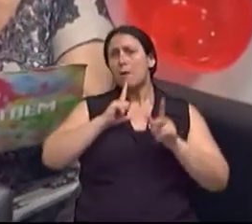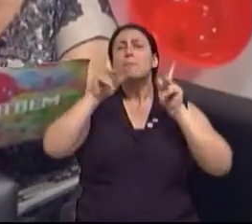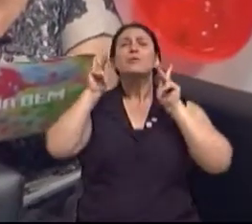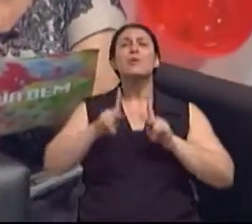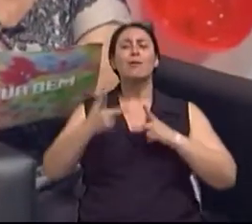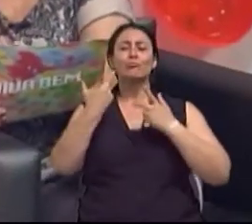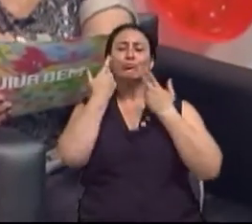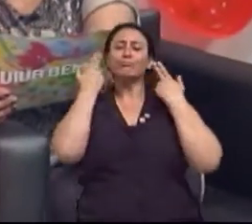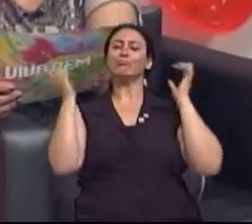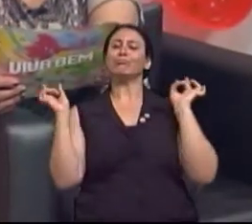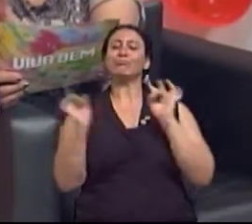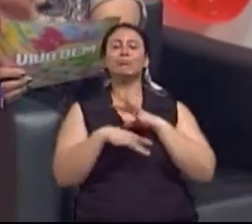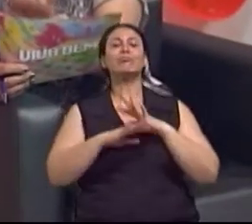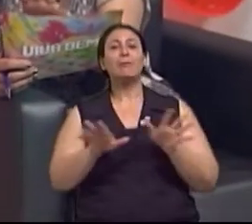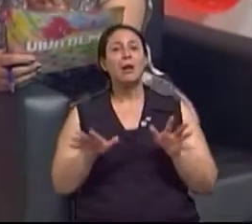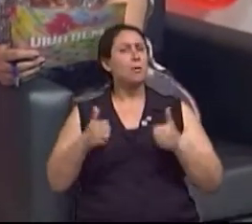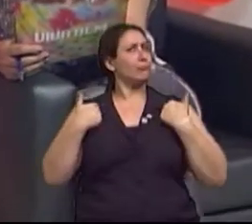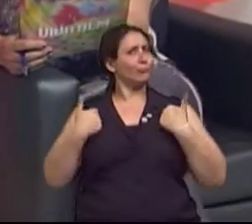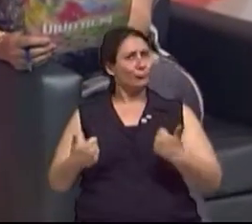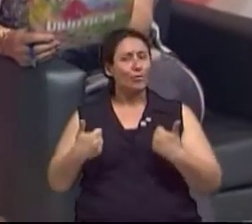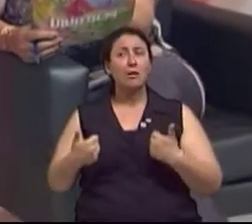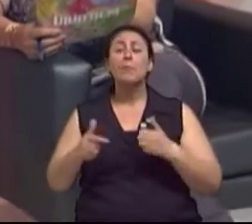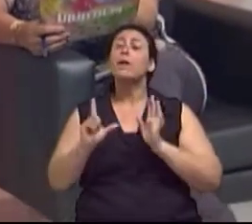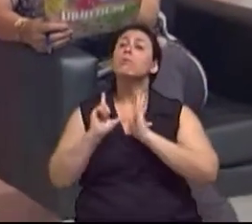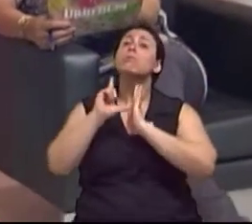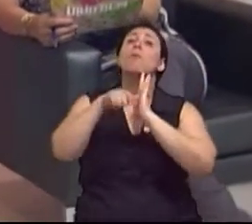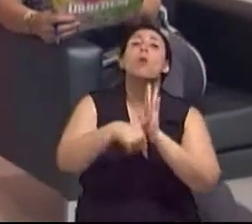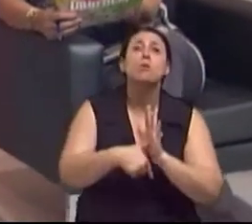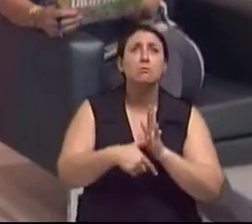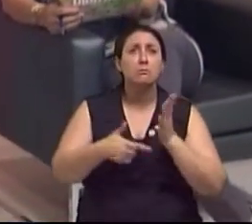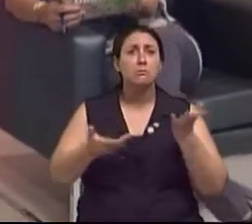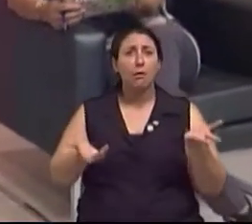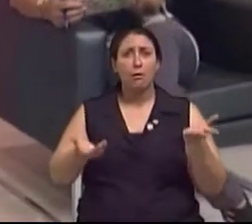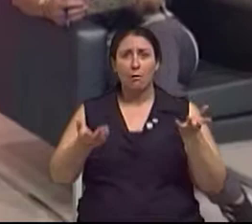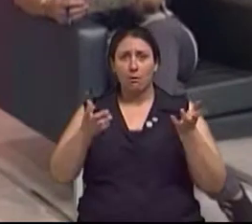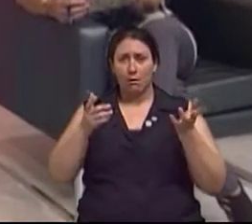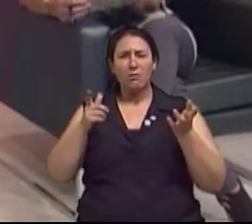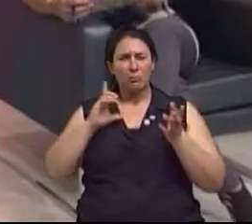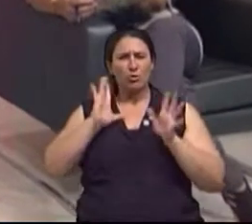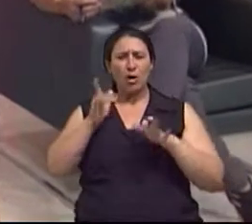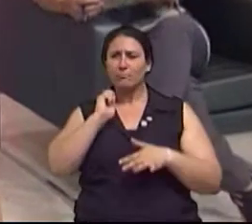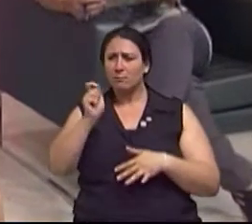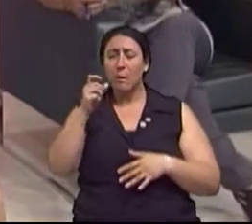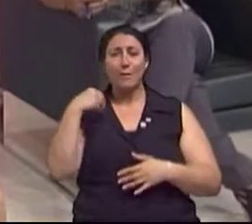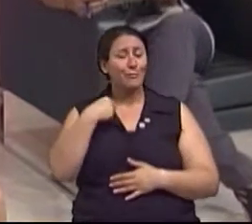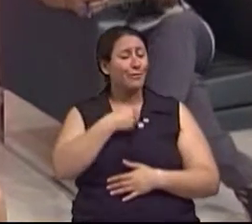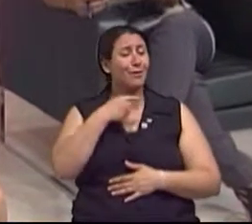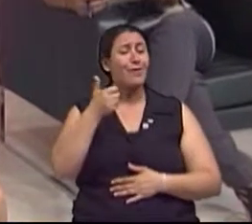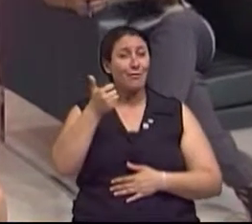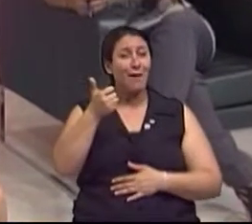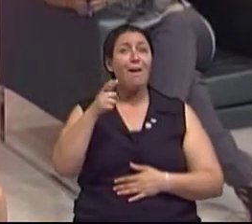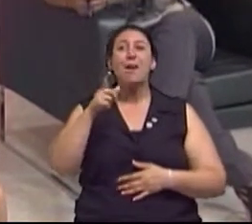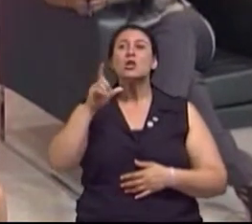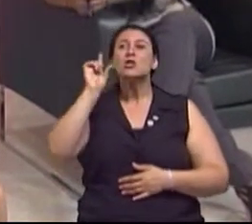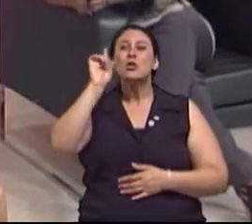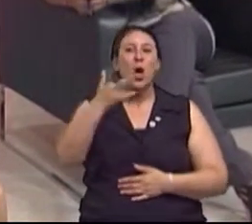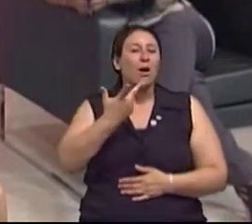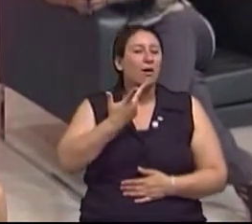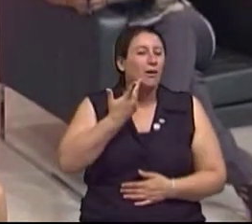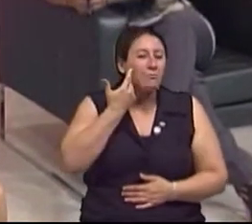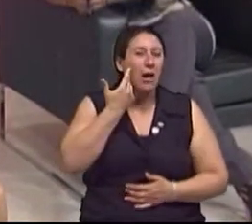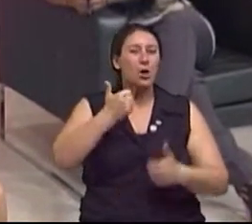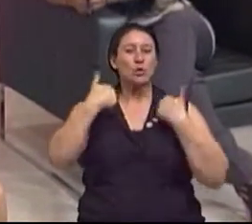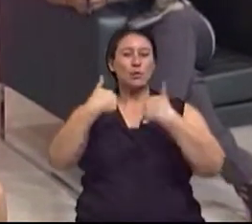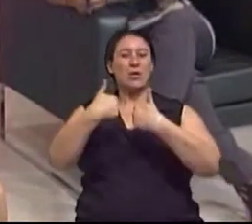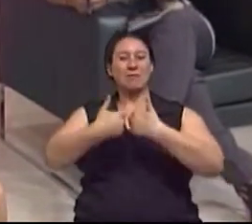o médico fez a sua parte, a cirurgia foi um sucesso, mas eu já entrevistei médicos aqui que dizem, o sucesso não é só na hora